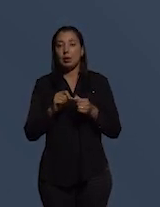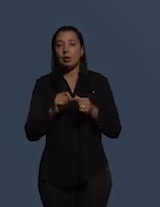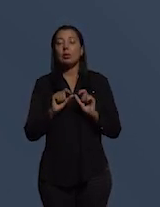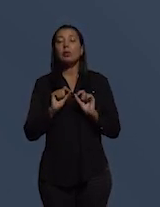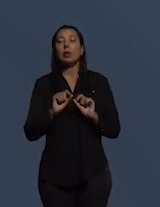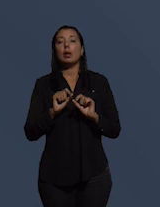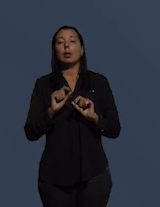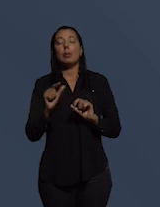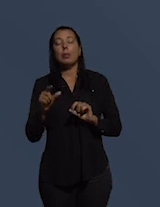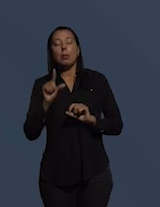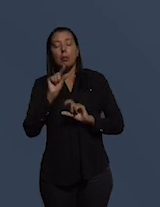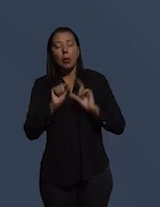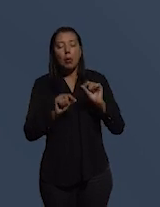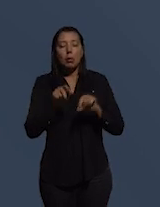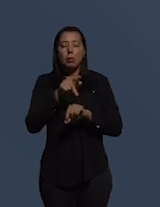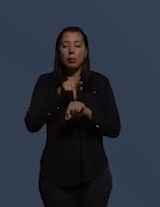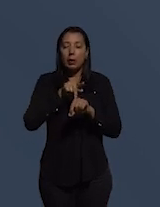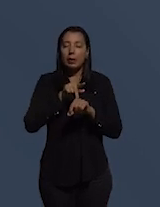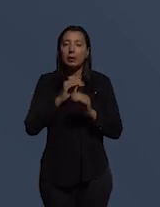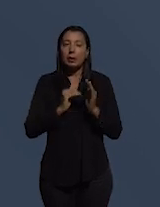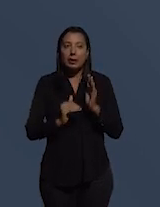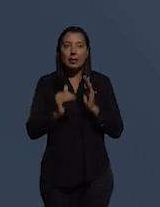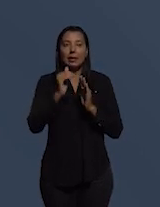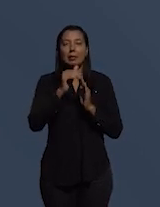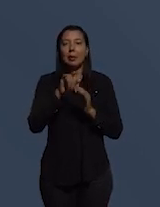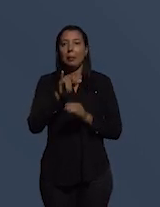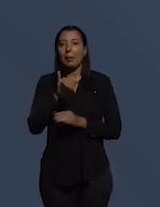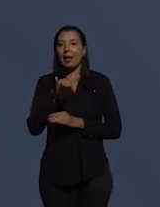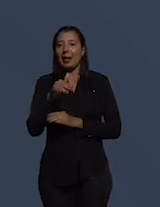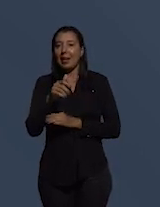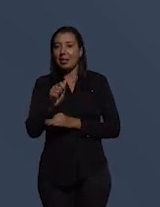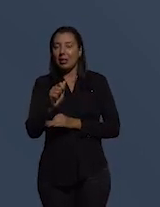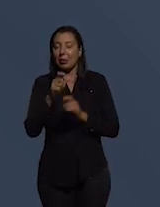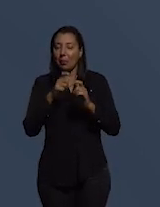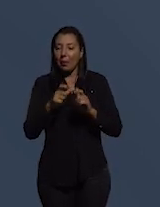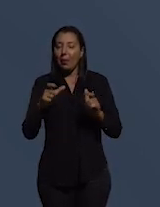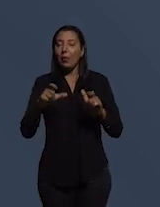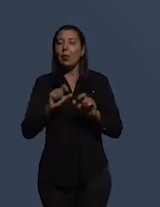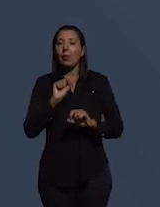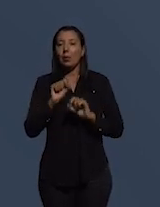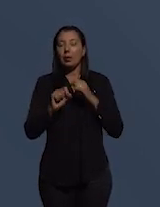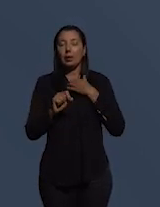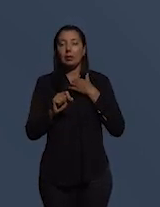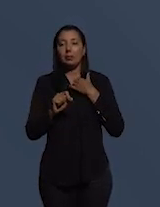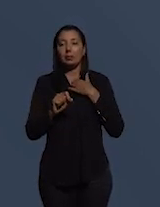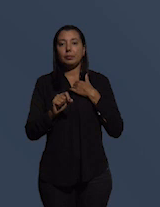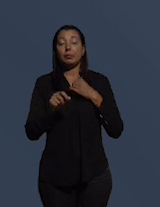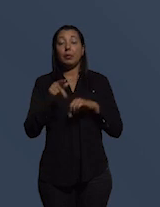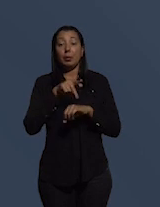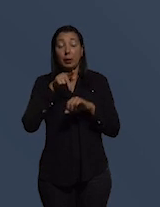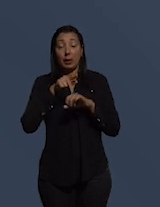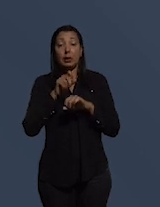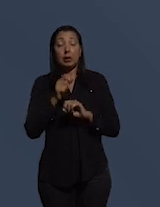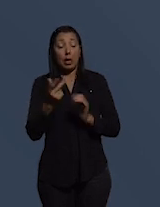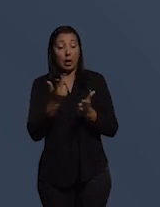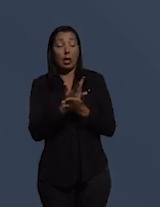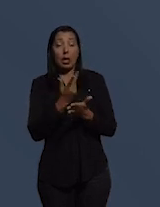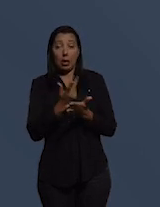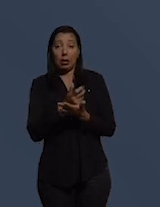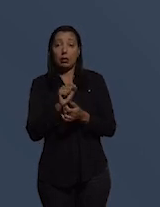países que estão acima da média a maior parte dos países tem sido errantes e